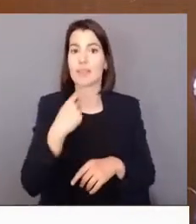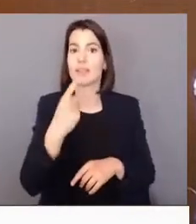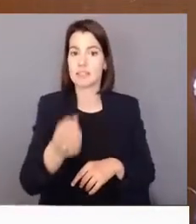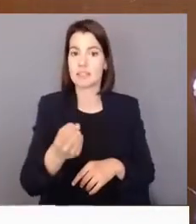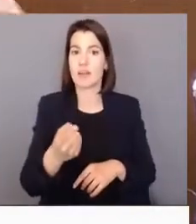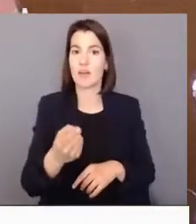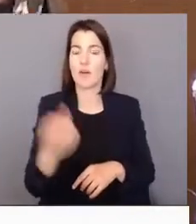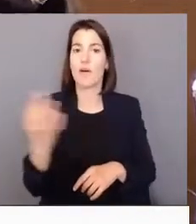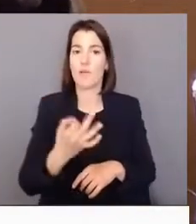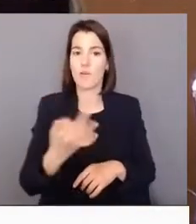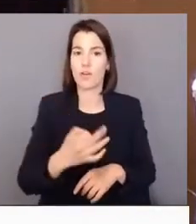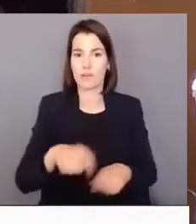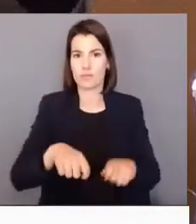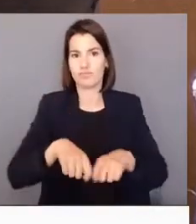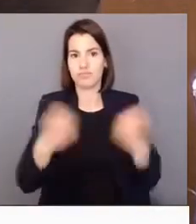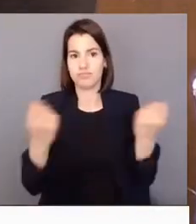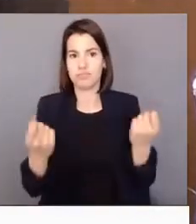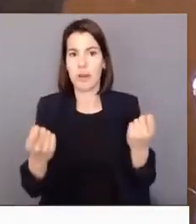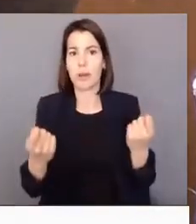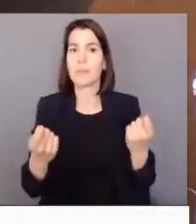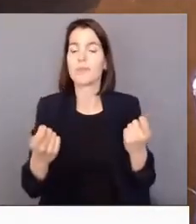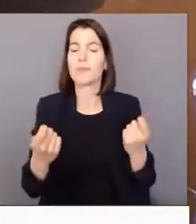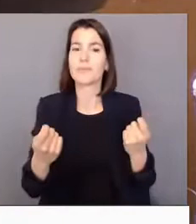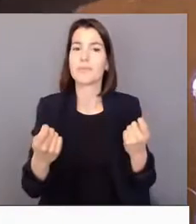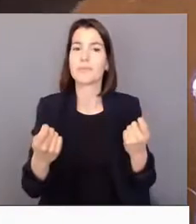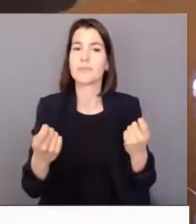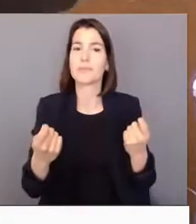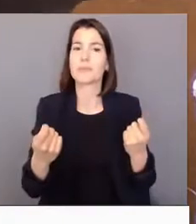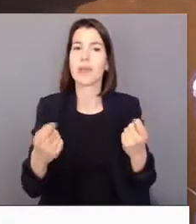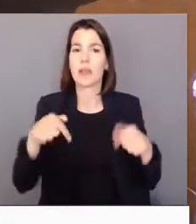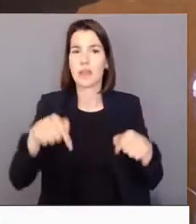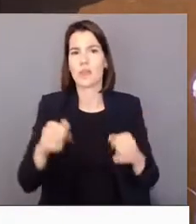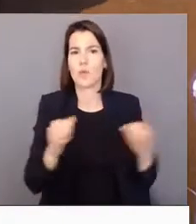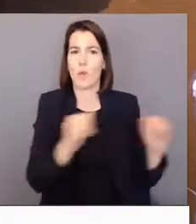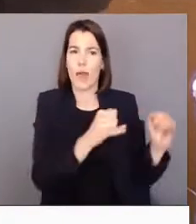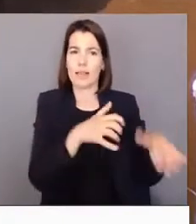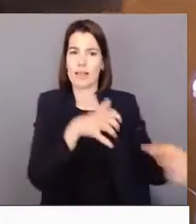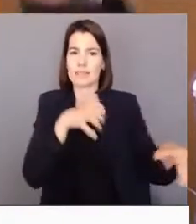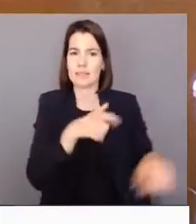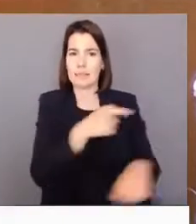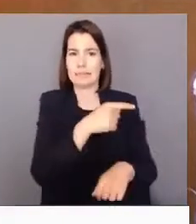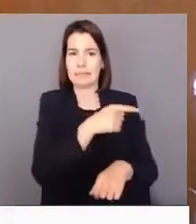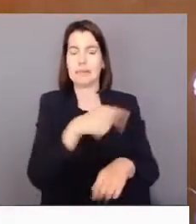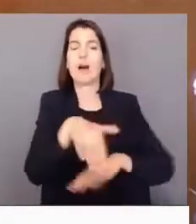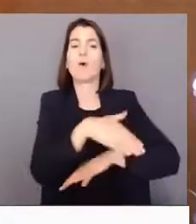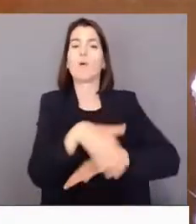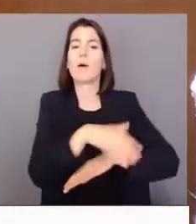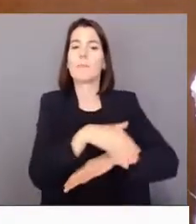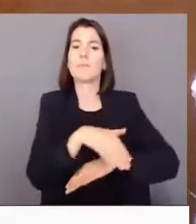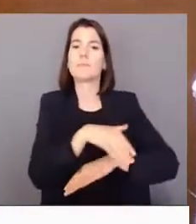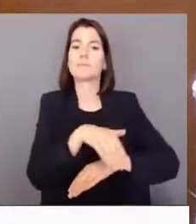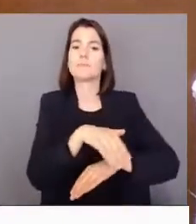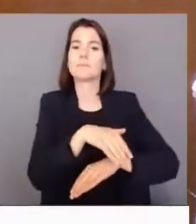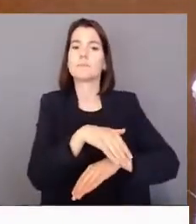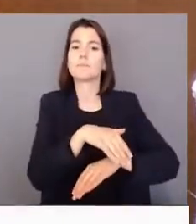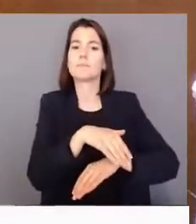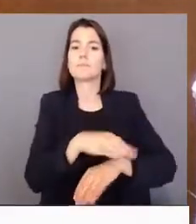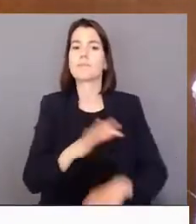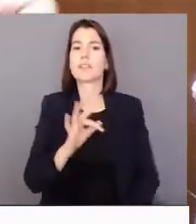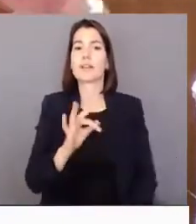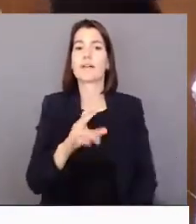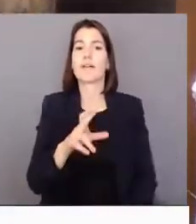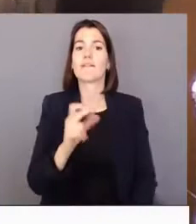os lódons aqui, ou lá da Assembleia, aqui deste lado, na rua Francisco da Carneiro,